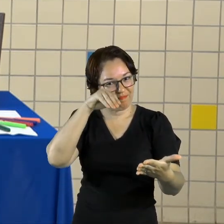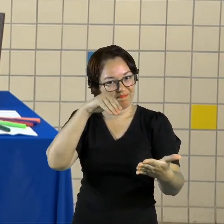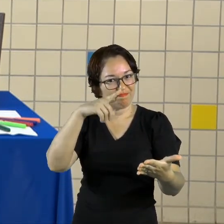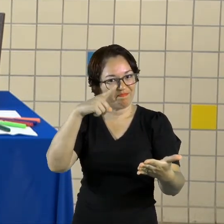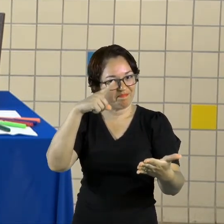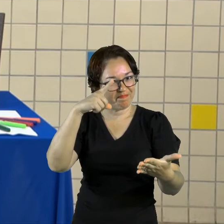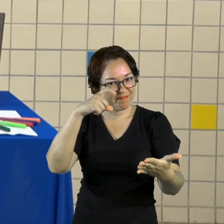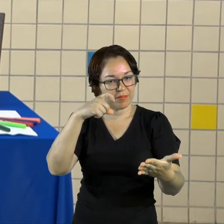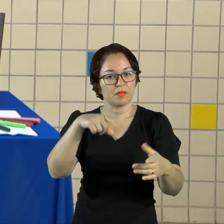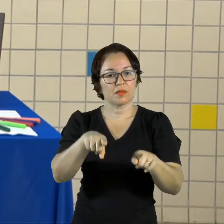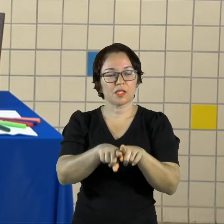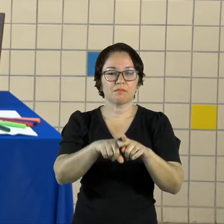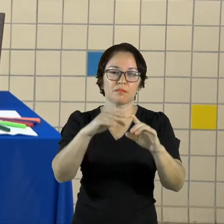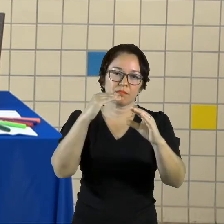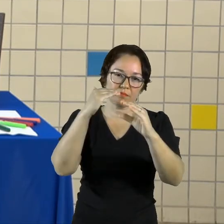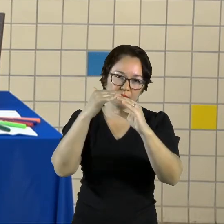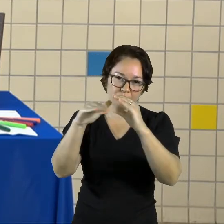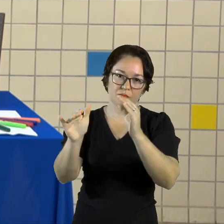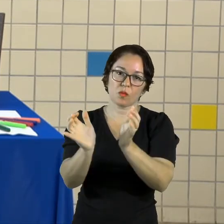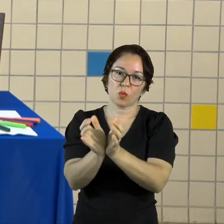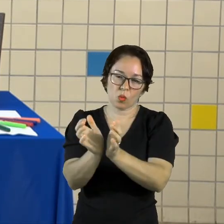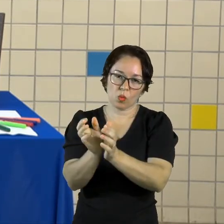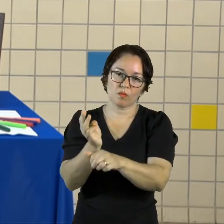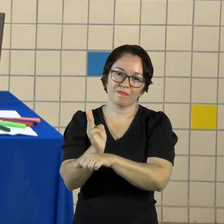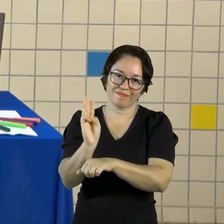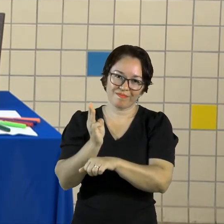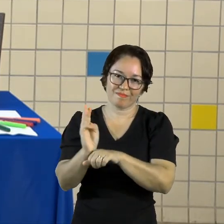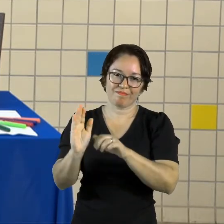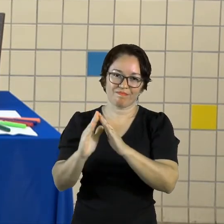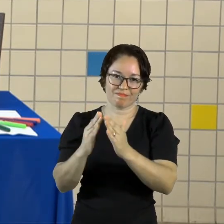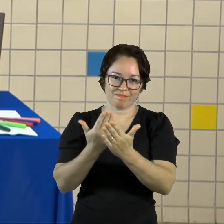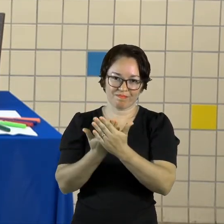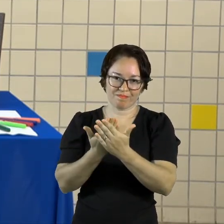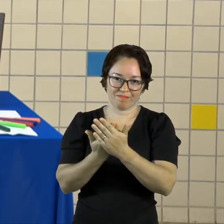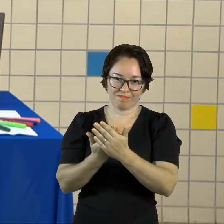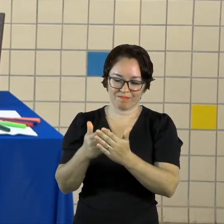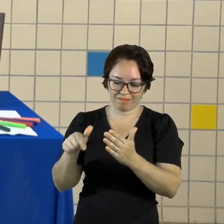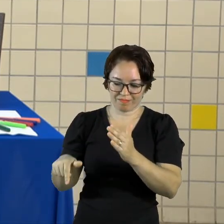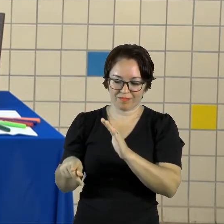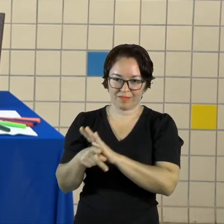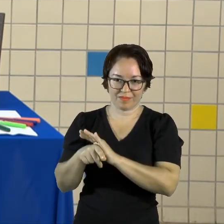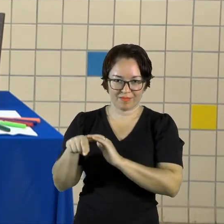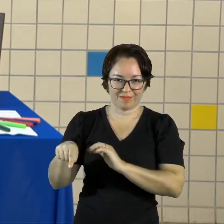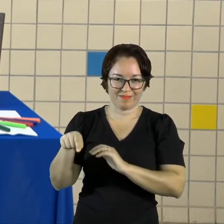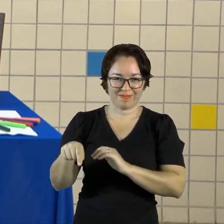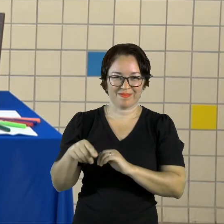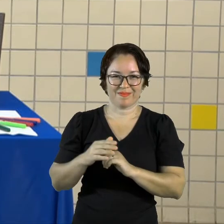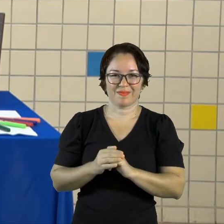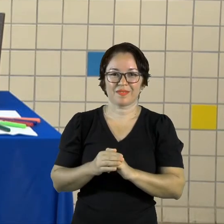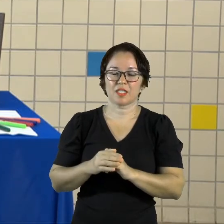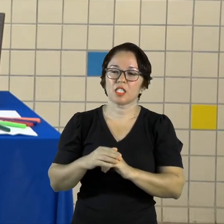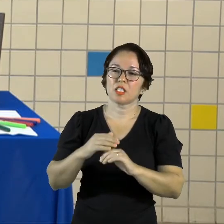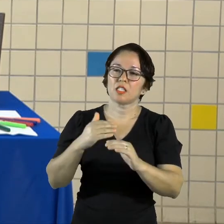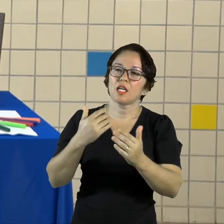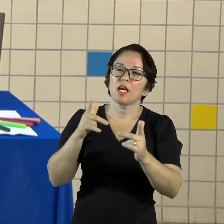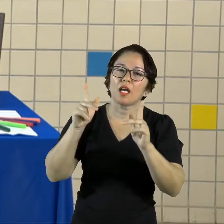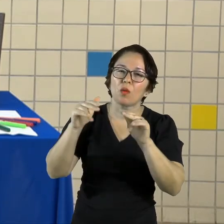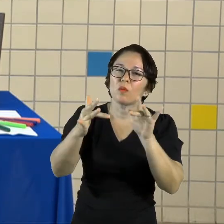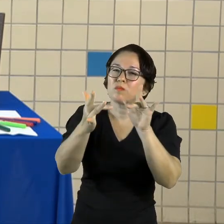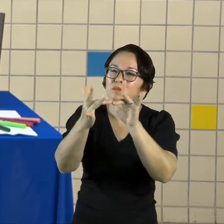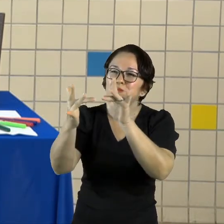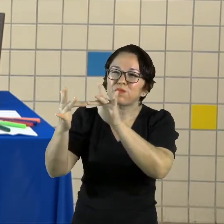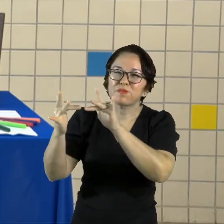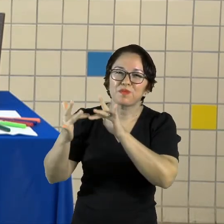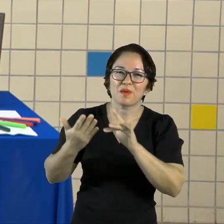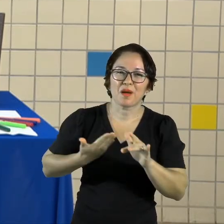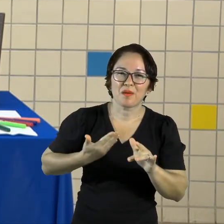compartilhe No grupo Da escola Da sua criança Para melhor interação Com os colegas Vão surgir